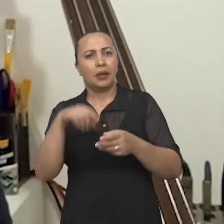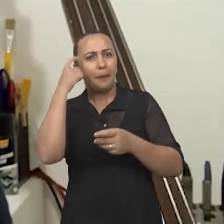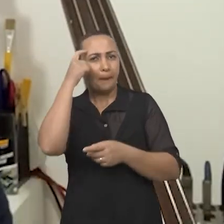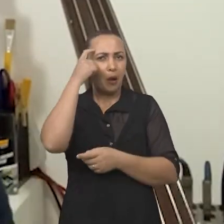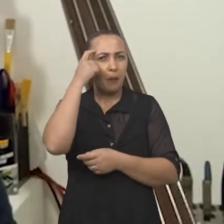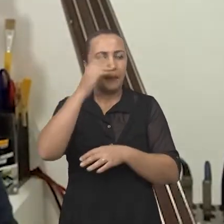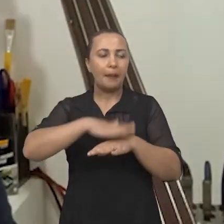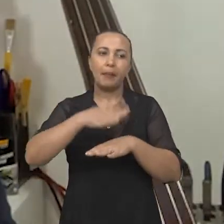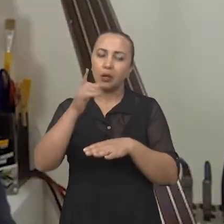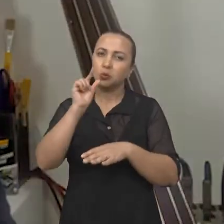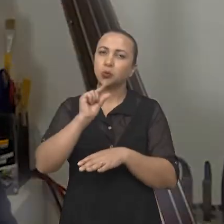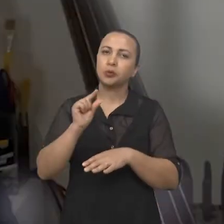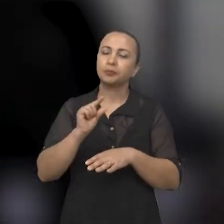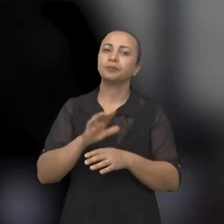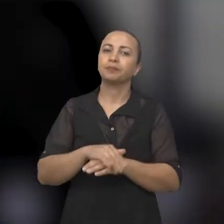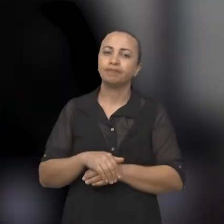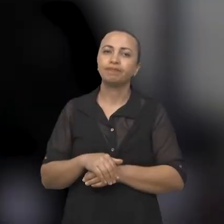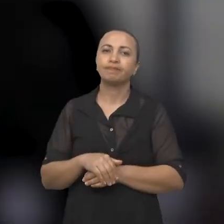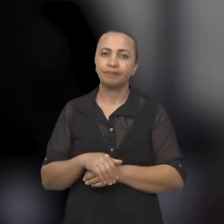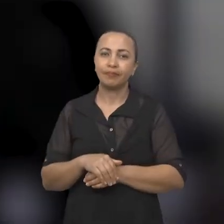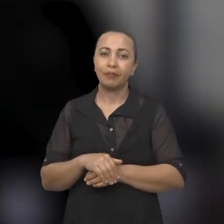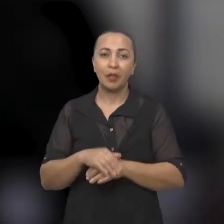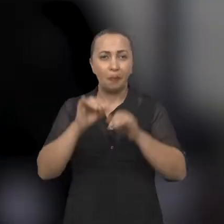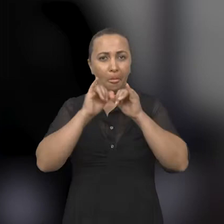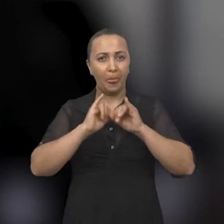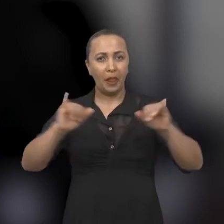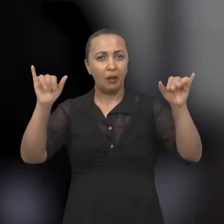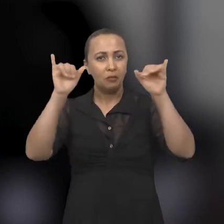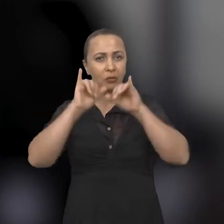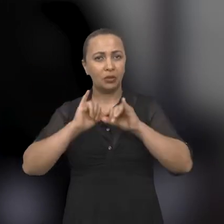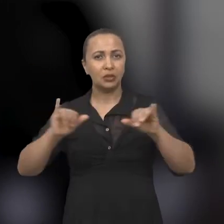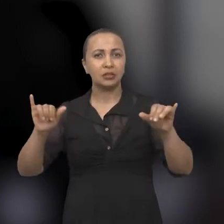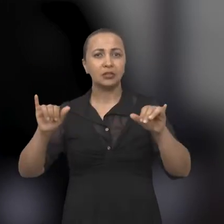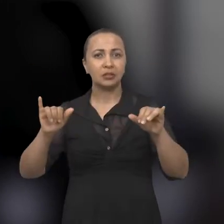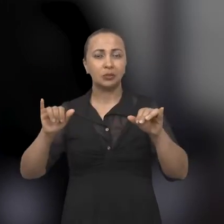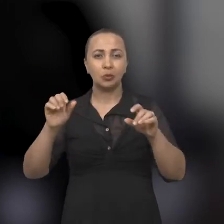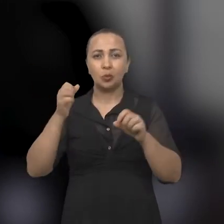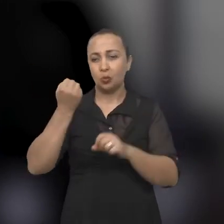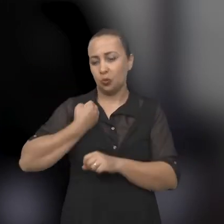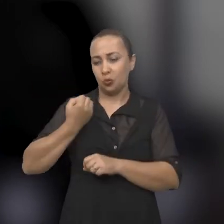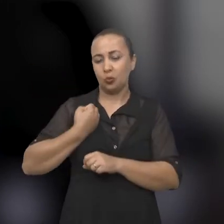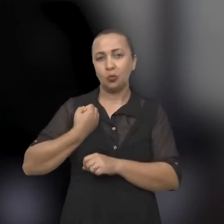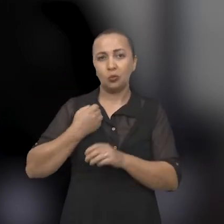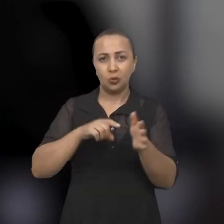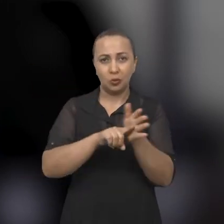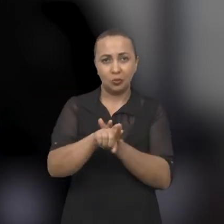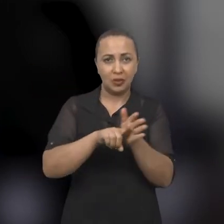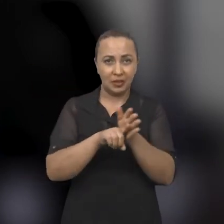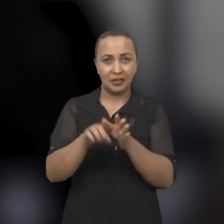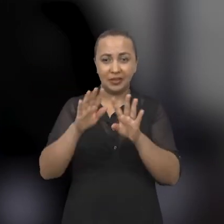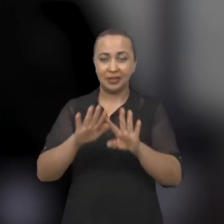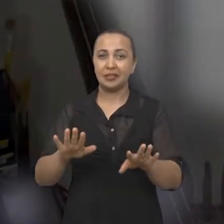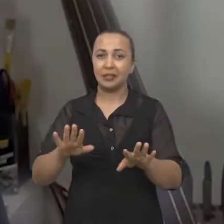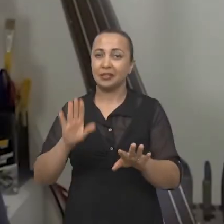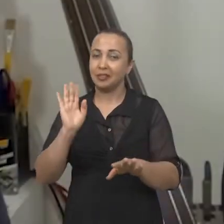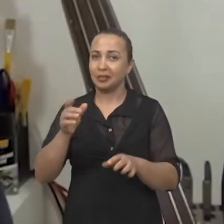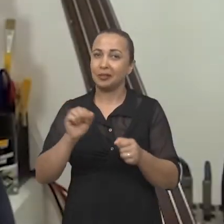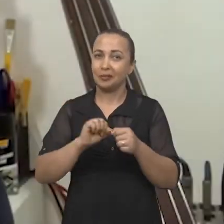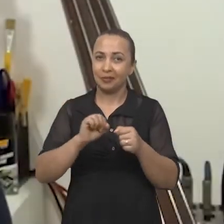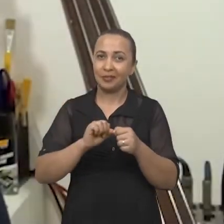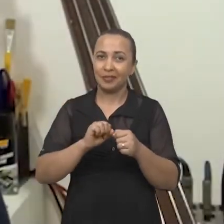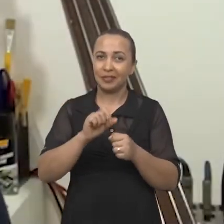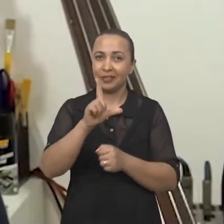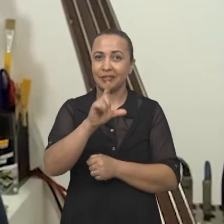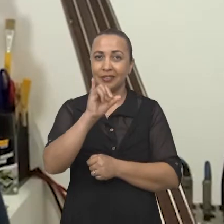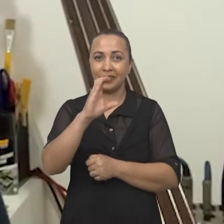mais. Então, a difusão, a divulgação dos dados de pesquisas como essa que nós fizemos aqui no liceu,